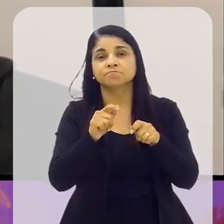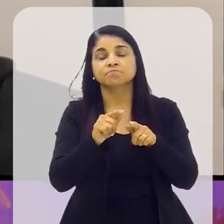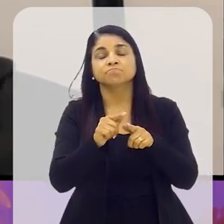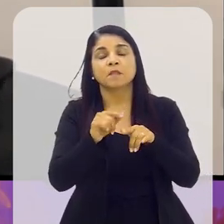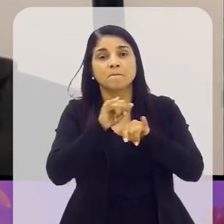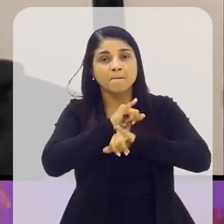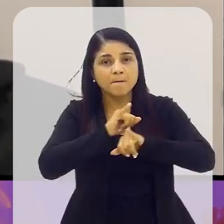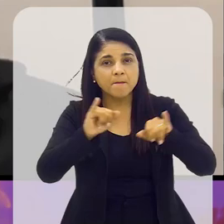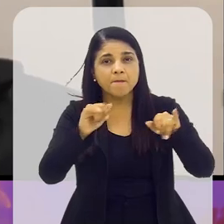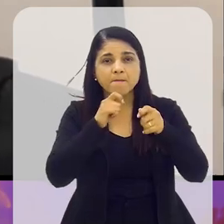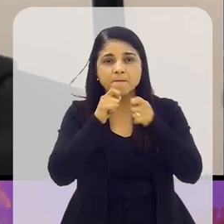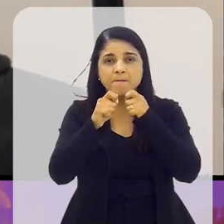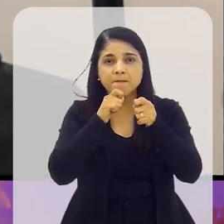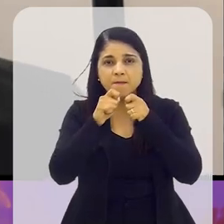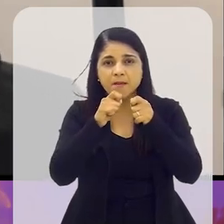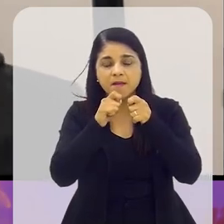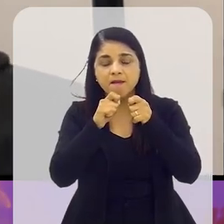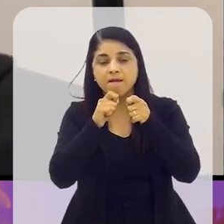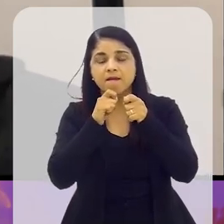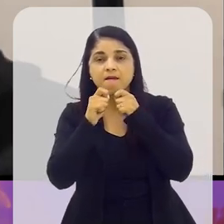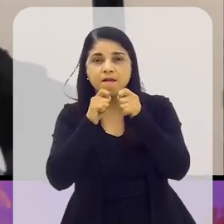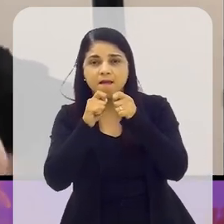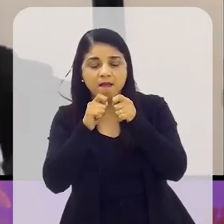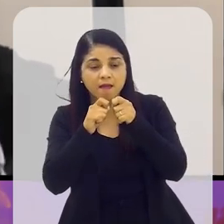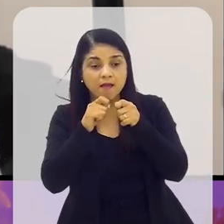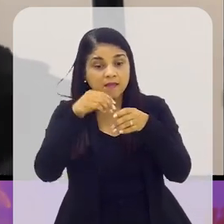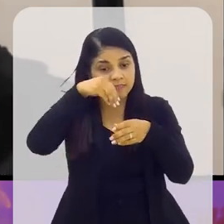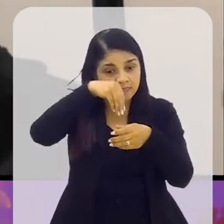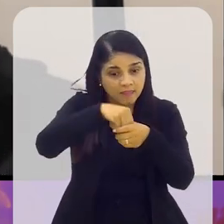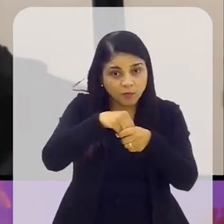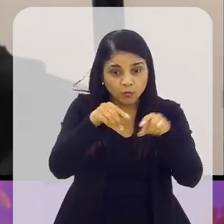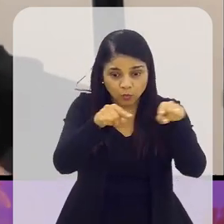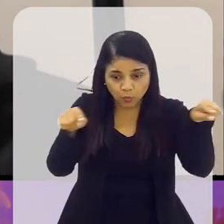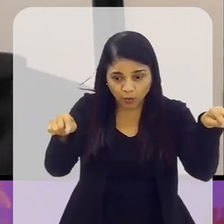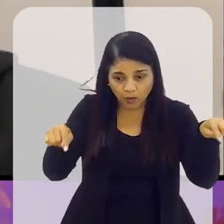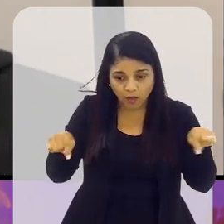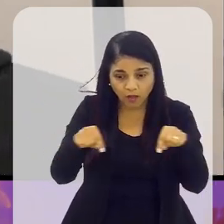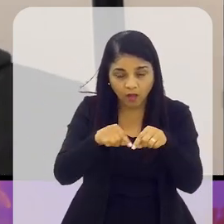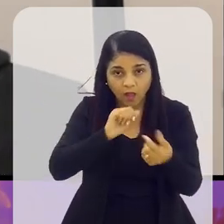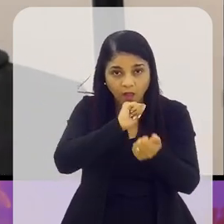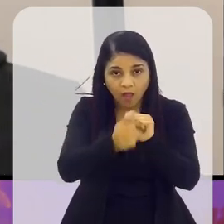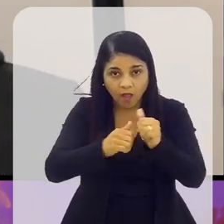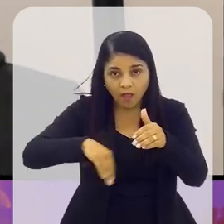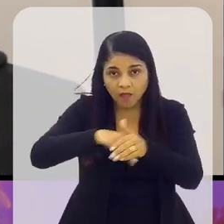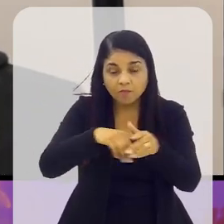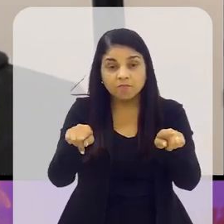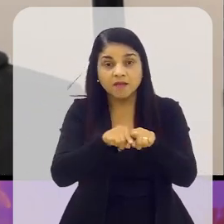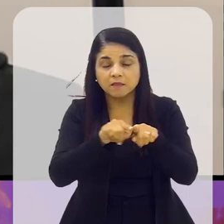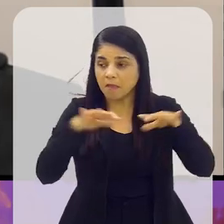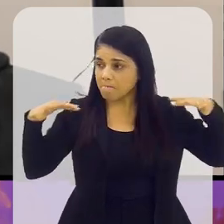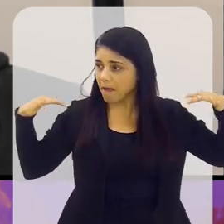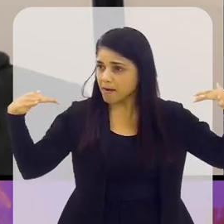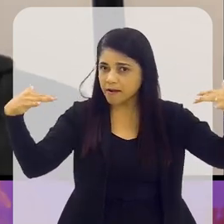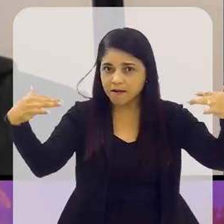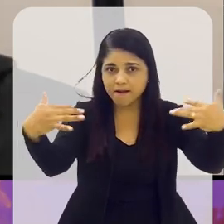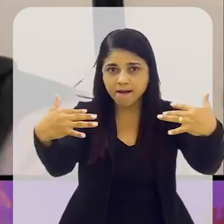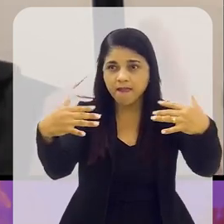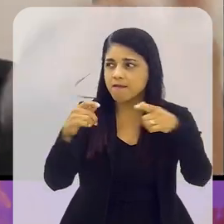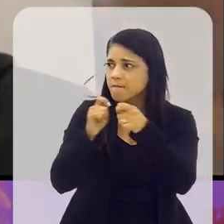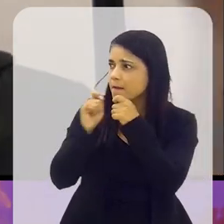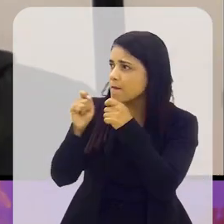começam a cobrir não só aquilo que ocorre dentro de campo, mas também aquilo que ocorre na arquibancada. Ora,